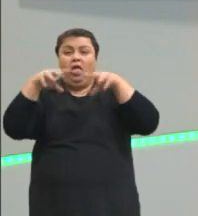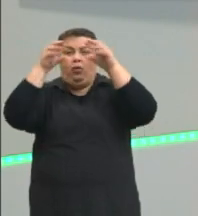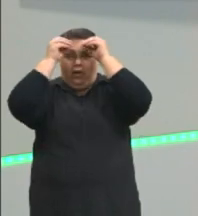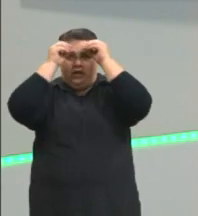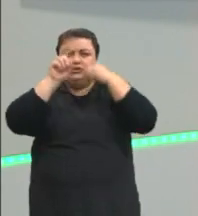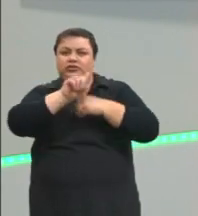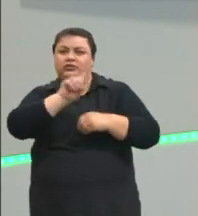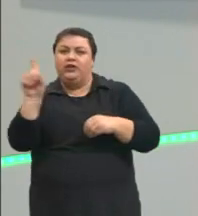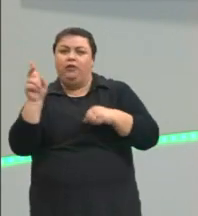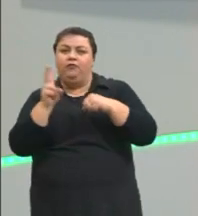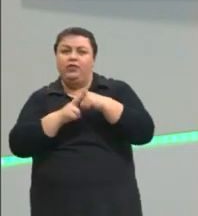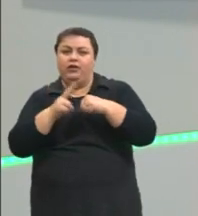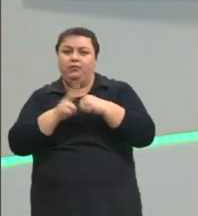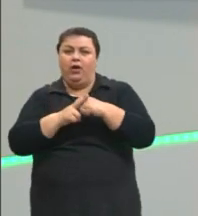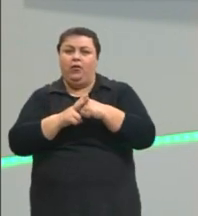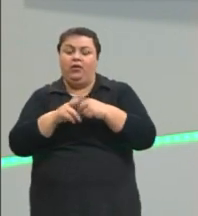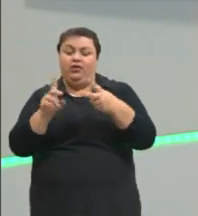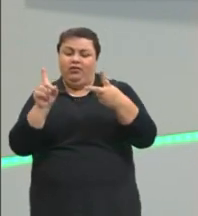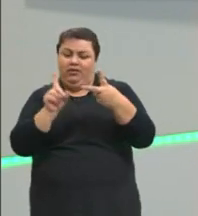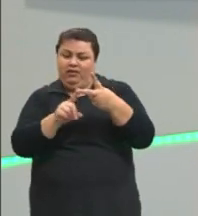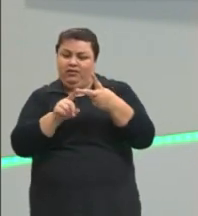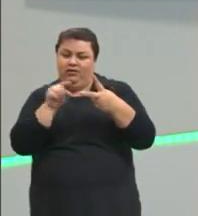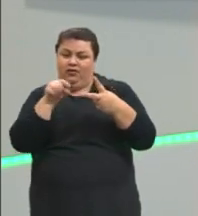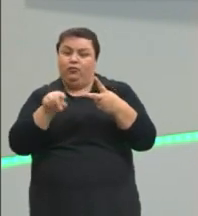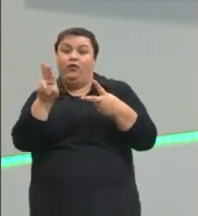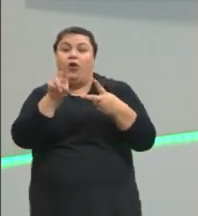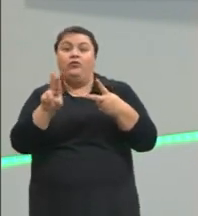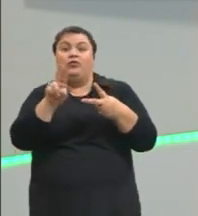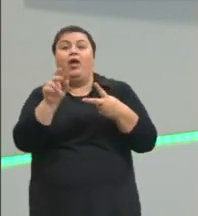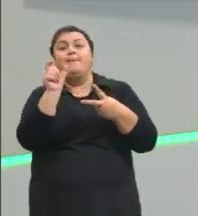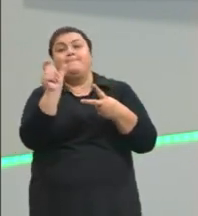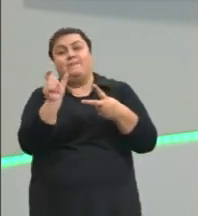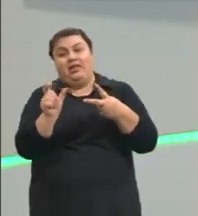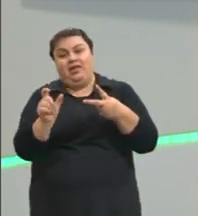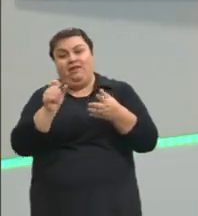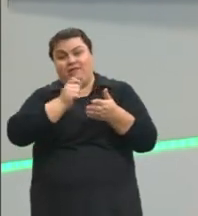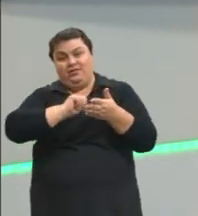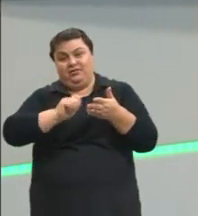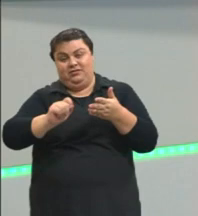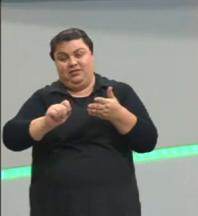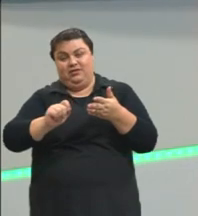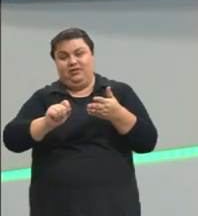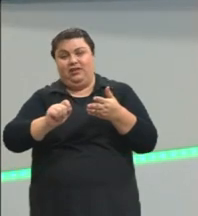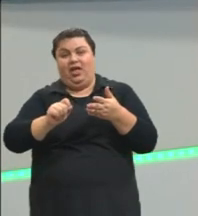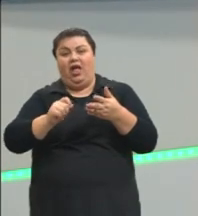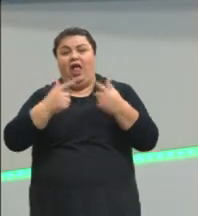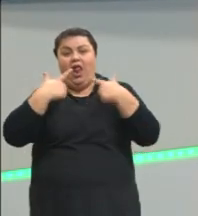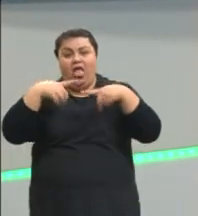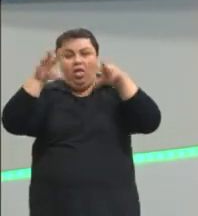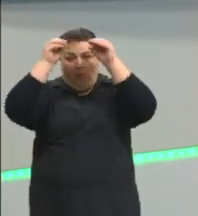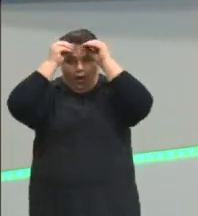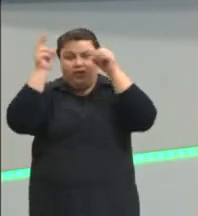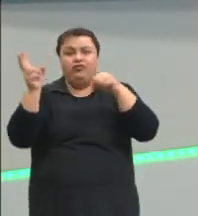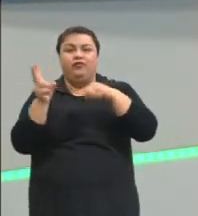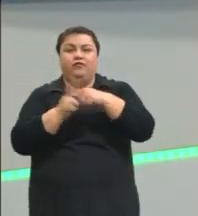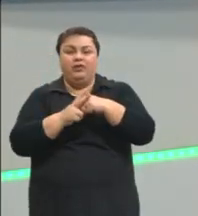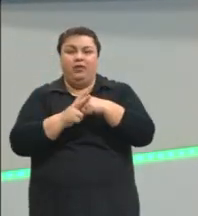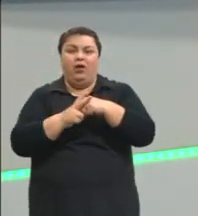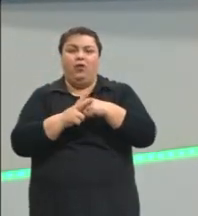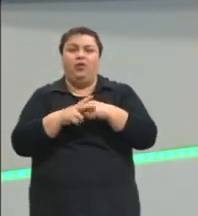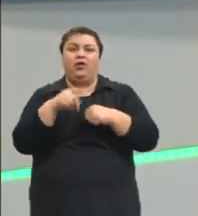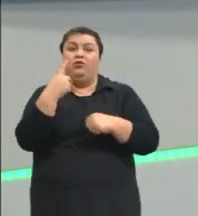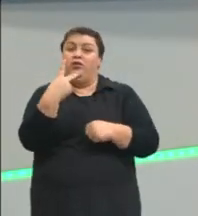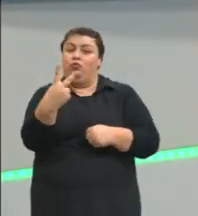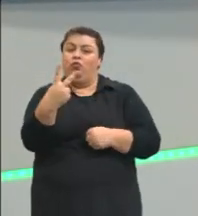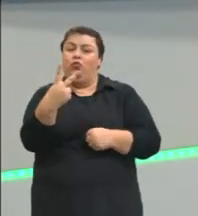através de palavras, linguagem verbal. E aqui eu trouxe outros dois exemplos. Um bilhete, por